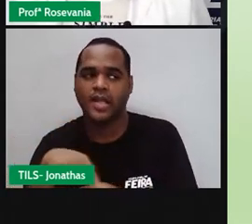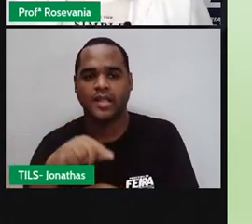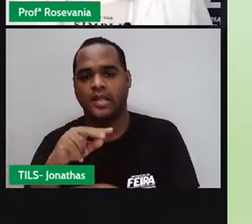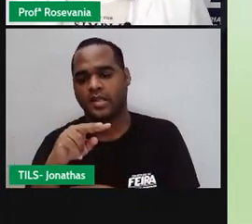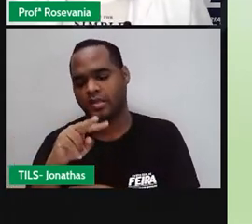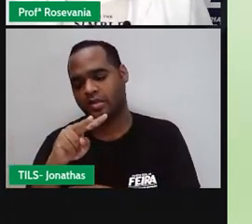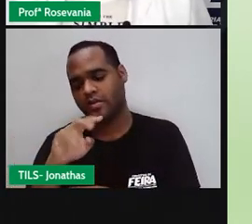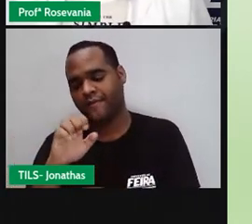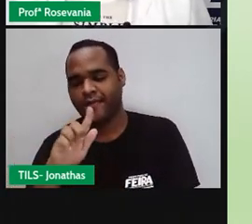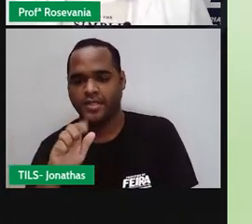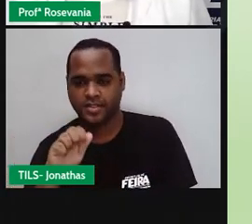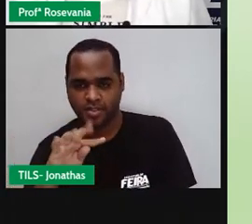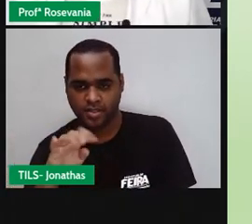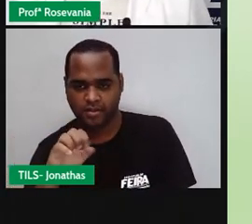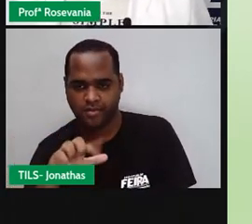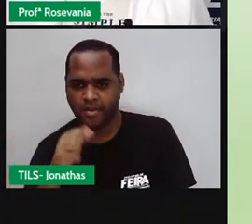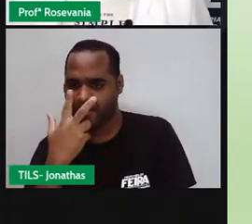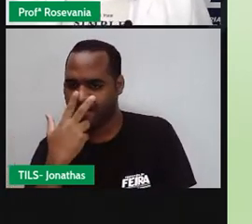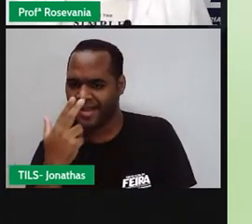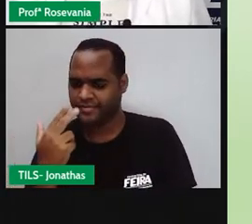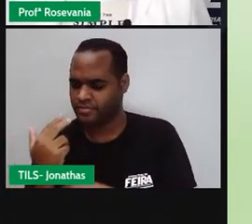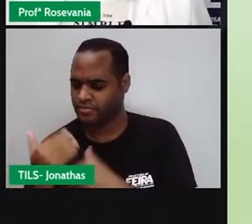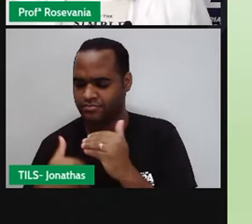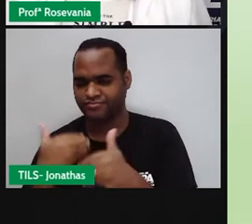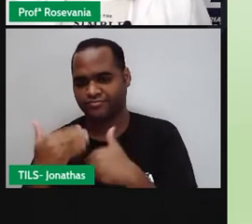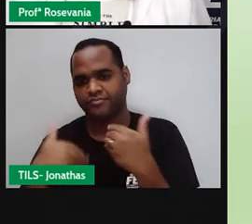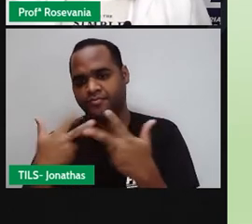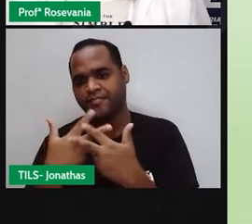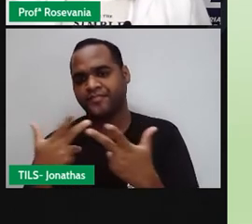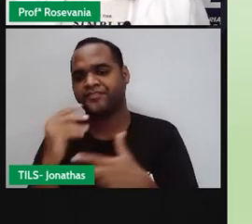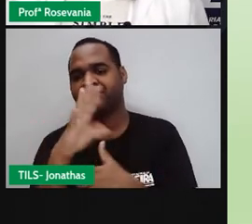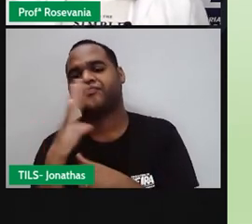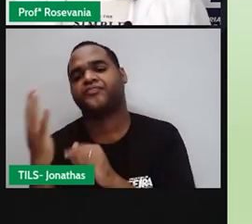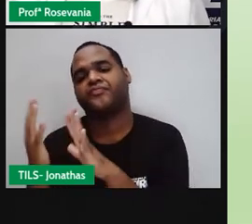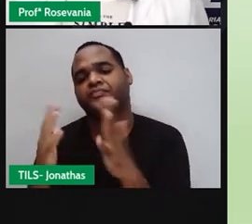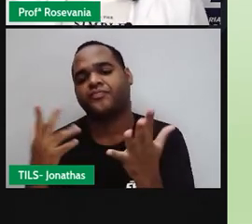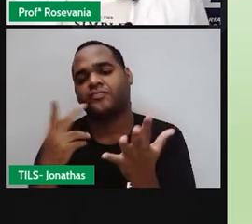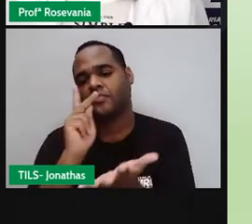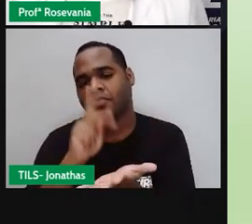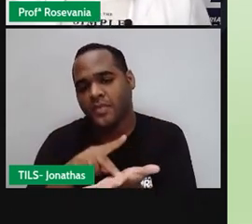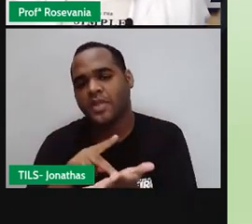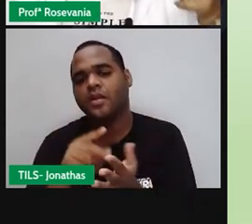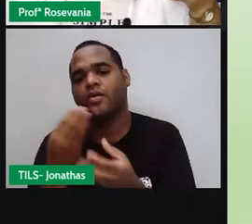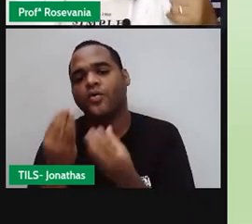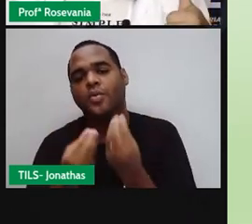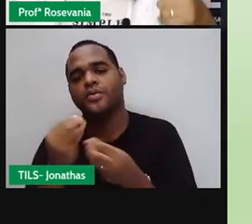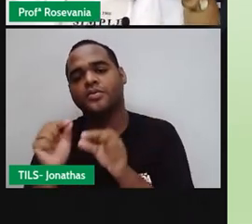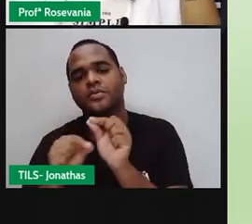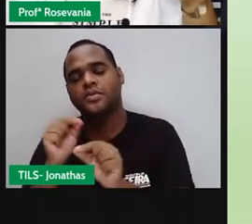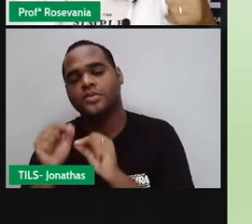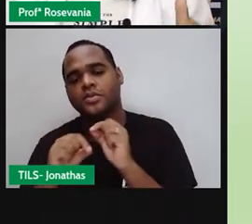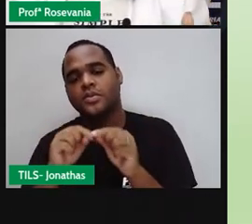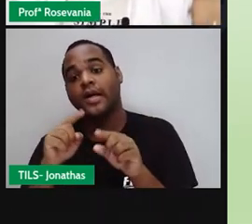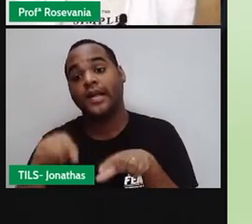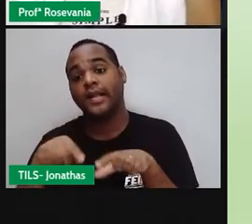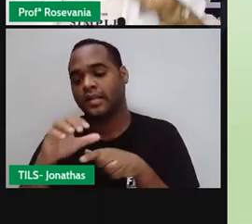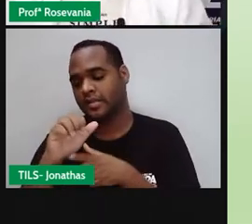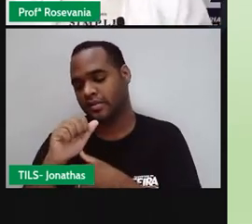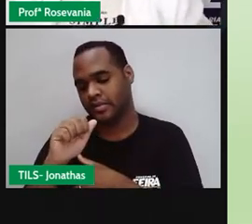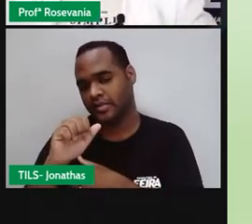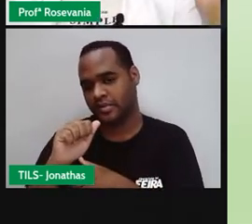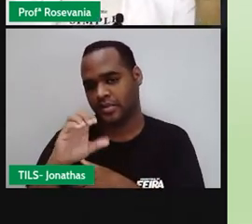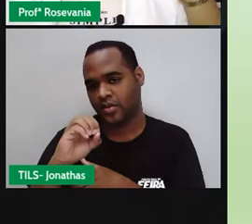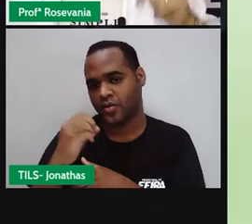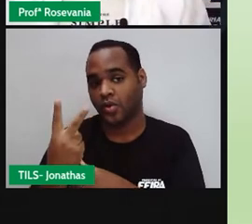eu também tiro uma grande quantidade de árvores que estariam recuperando parte desse carbono, que a gente está lá lançando das